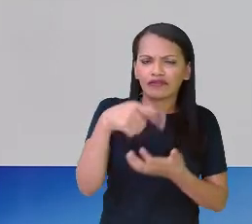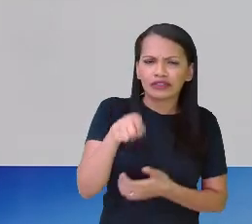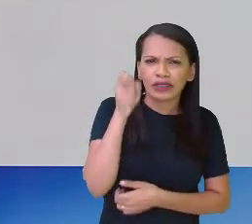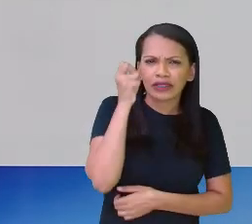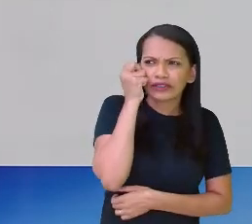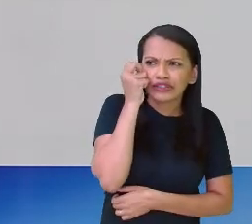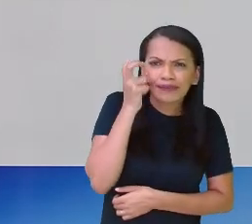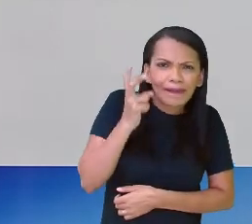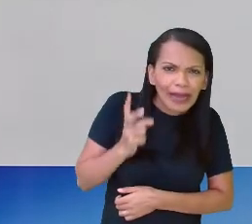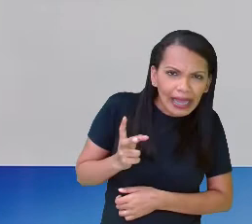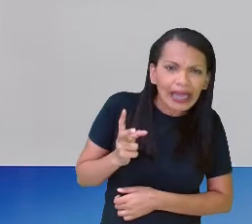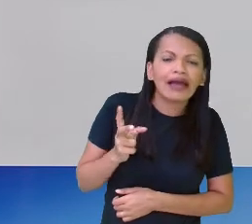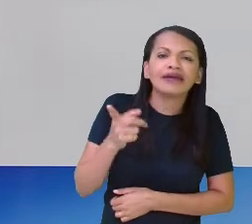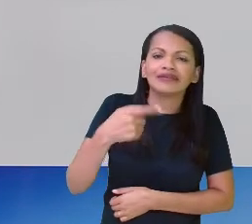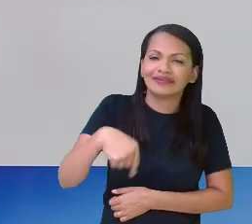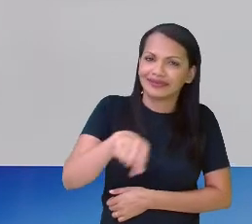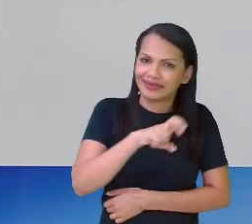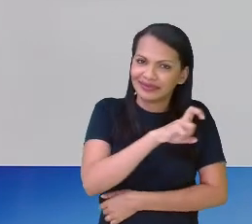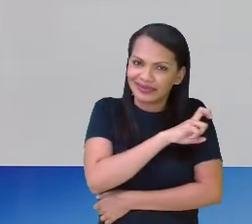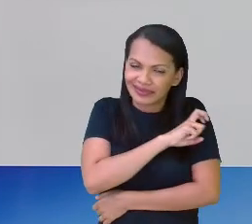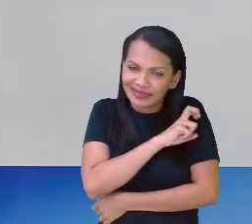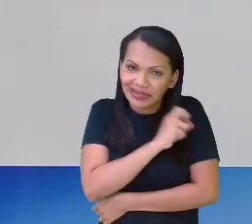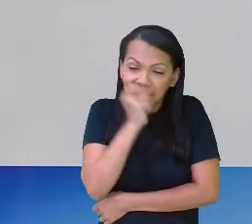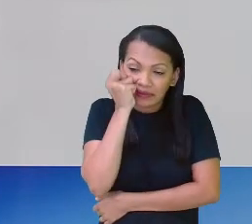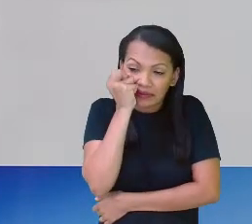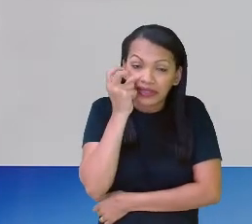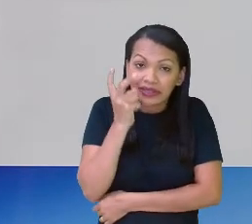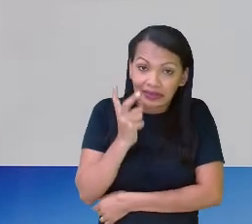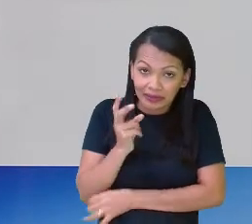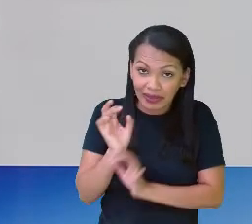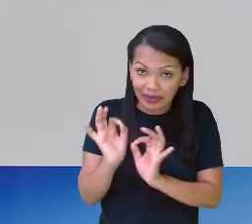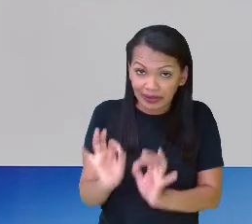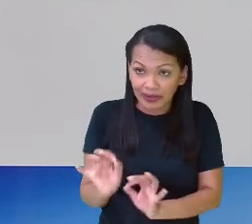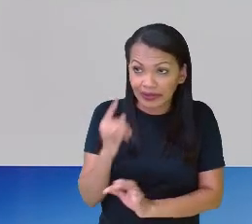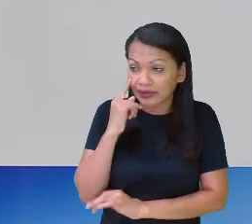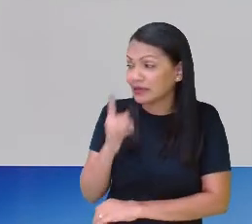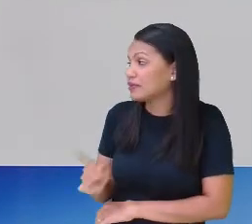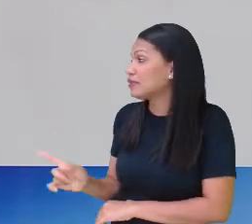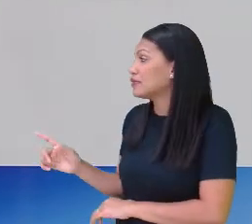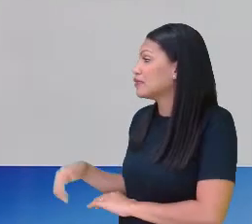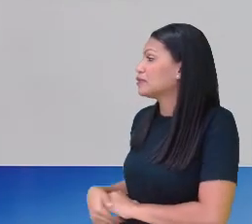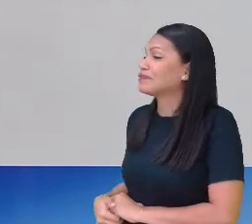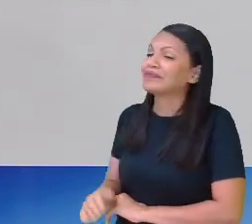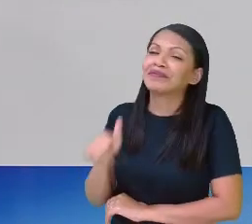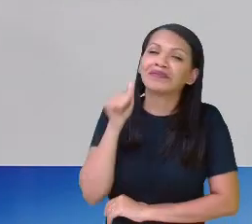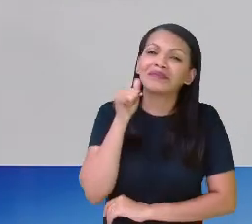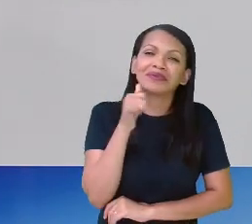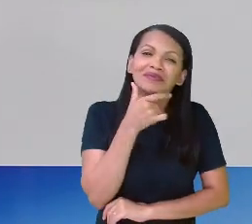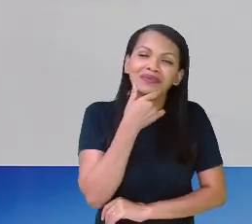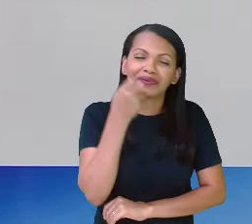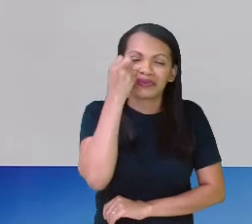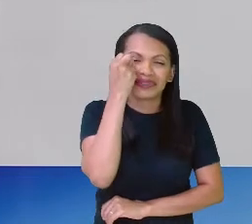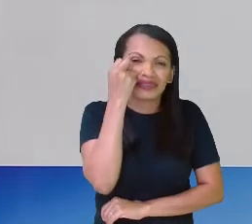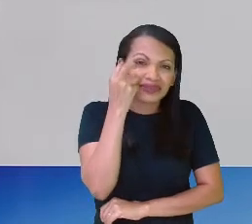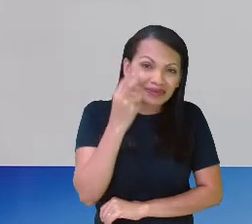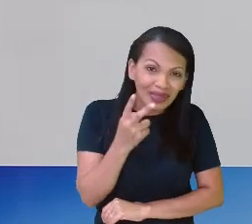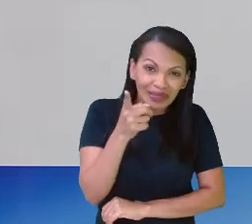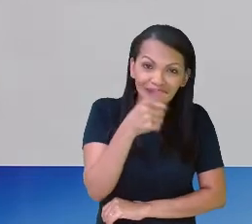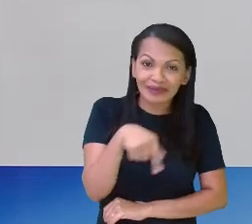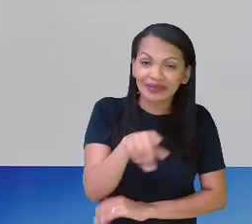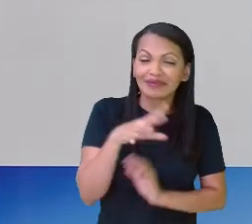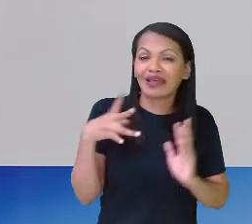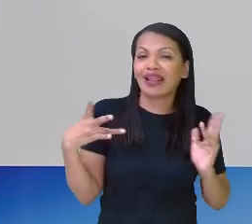esperto. Todo mundo do quinto ano esperta também, tá? Expertos e espertas, maravilhosos e maravilhosas como